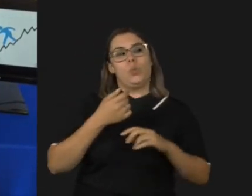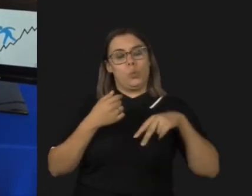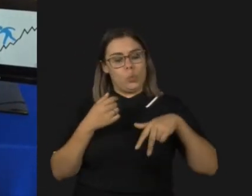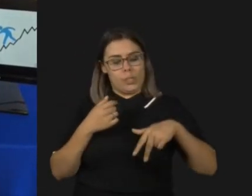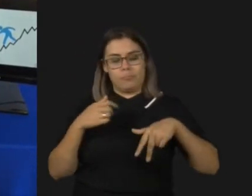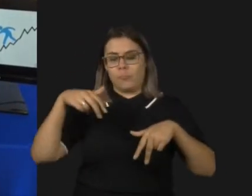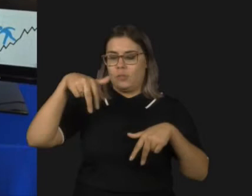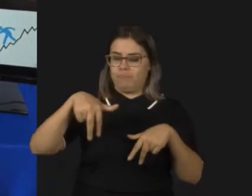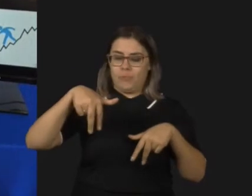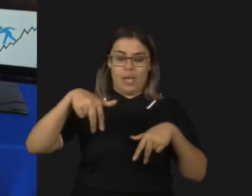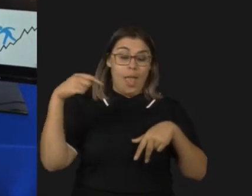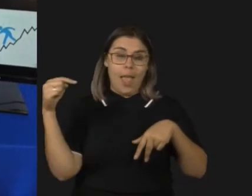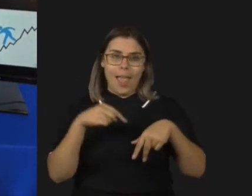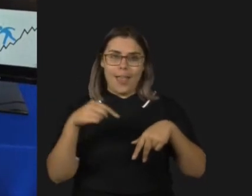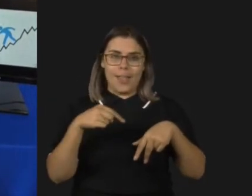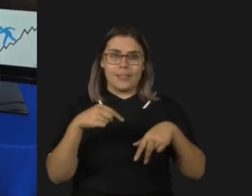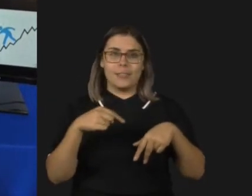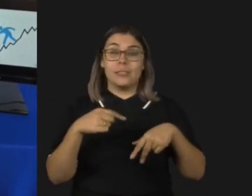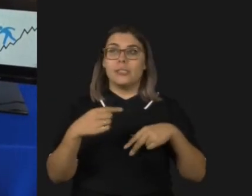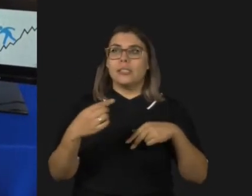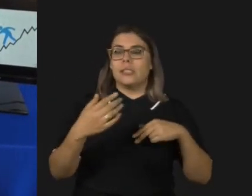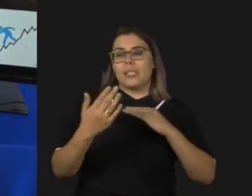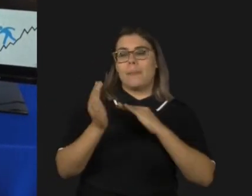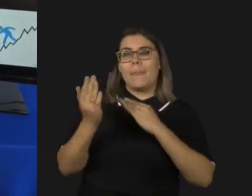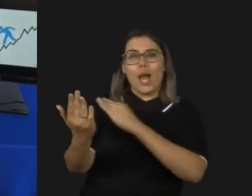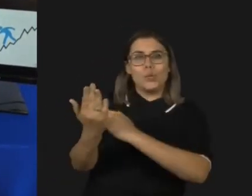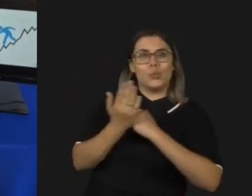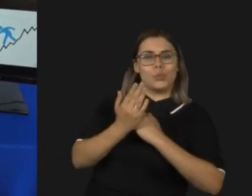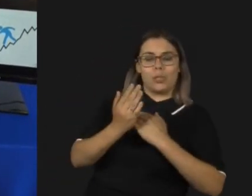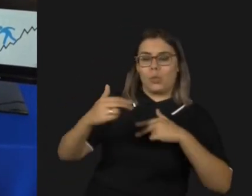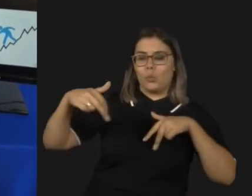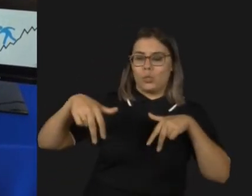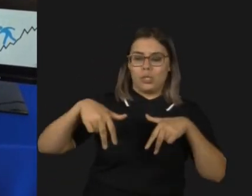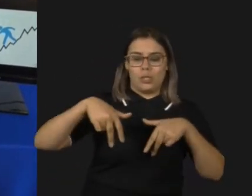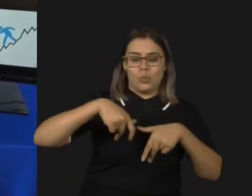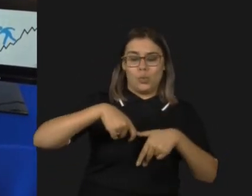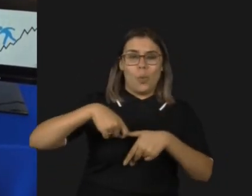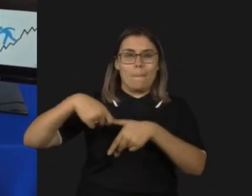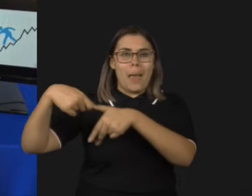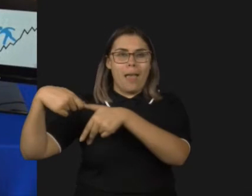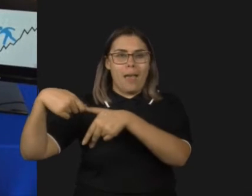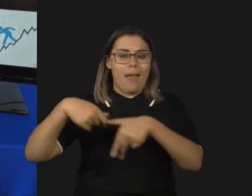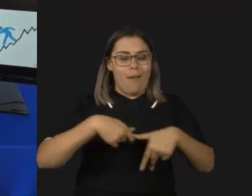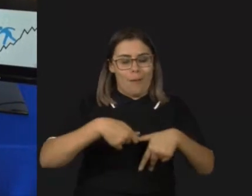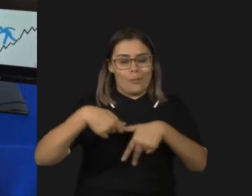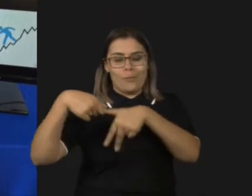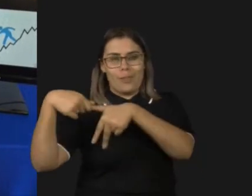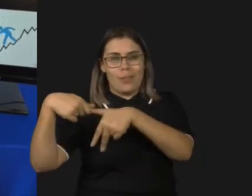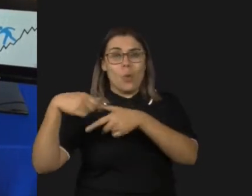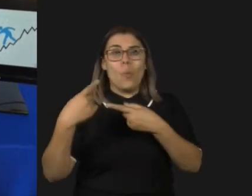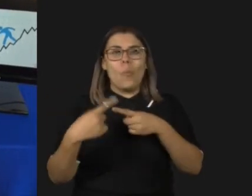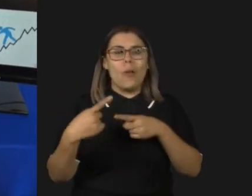gráfico de desempenho por um boneco azul. Esses bonecos representam eu, na parte de baixo, tendo que